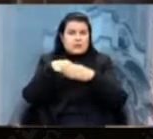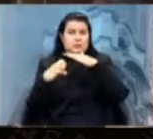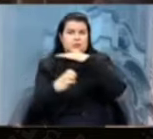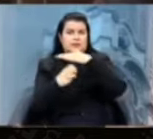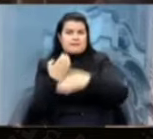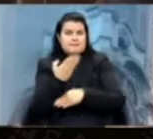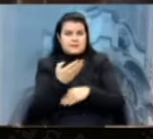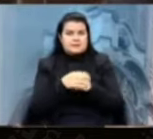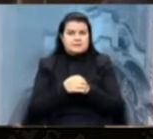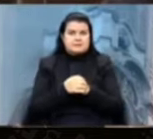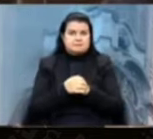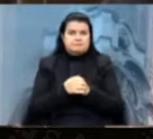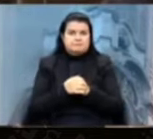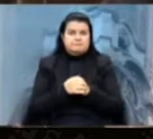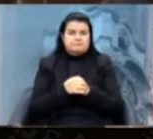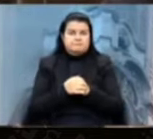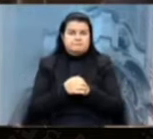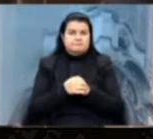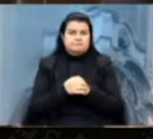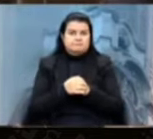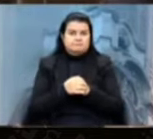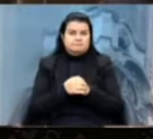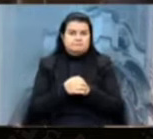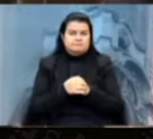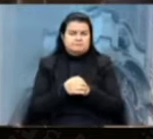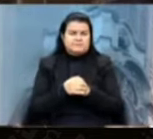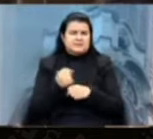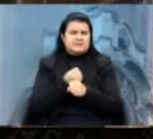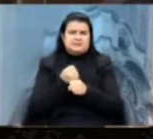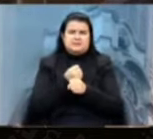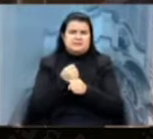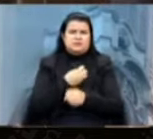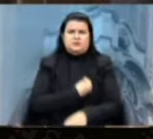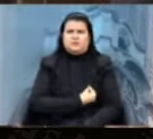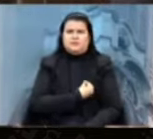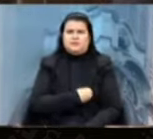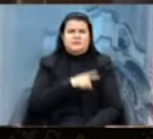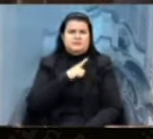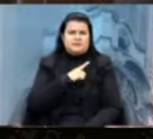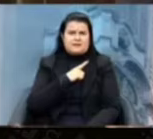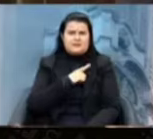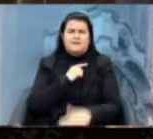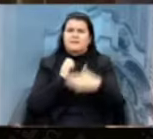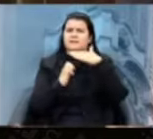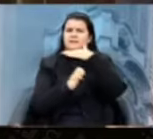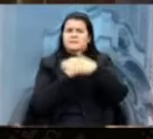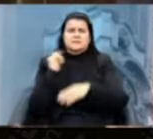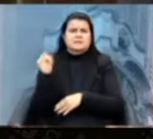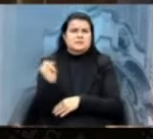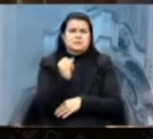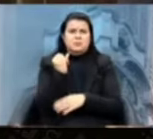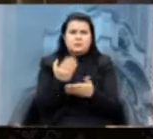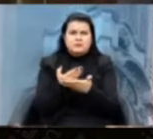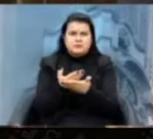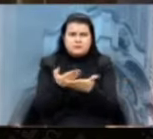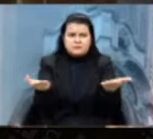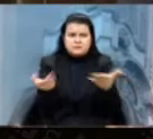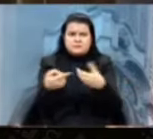dessa companhia Sesc Centenária, tão importante e relevante para a nossa cidade.